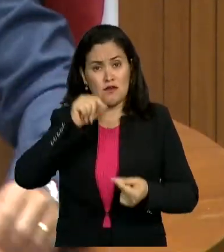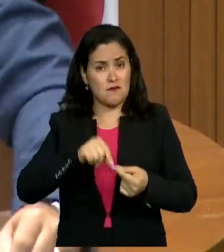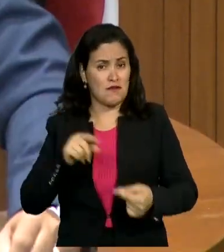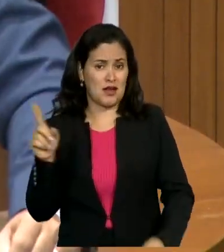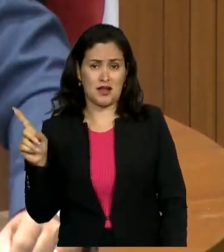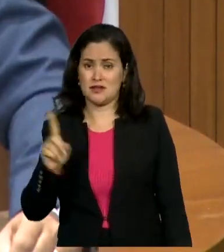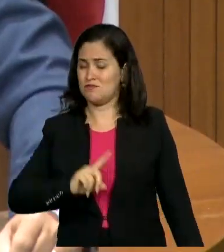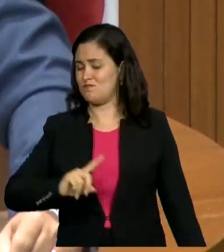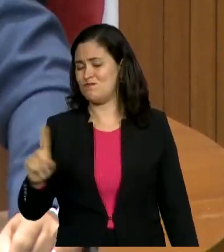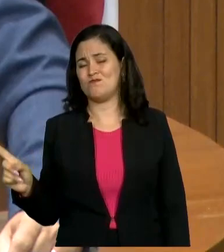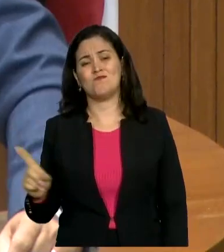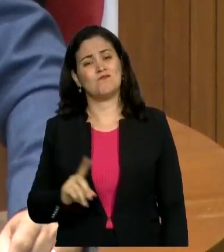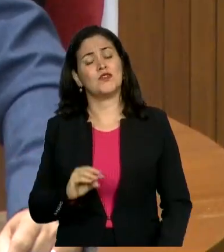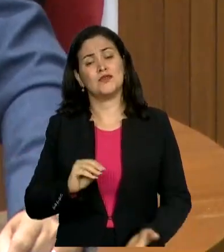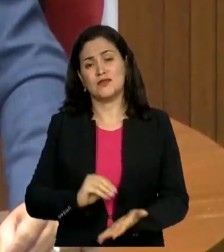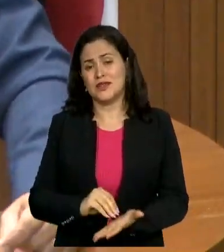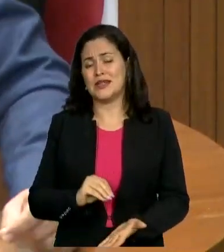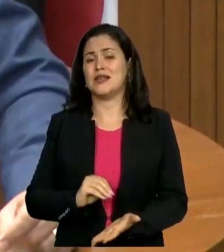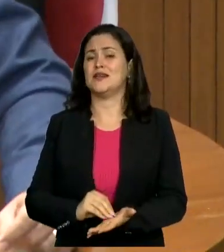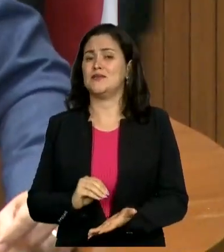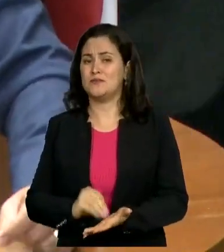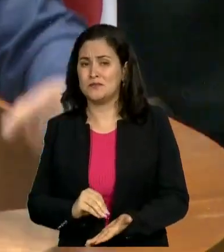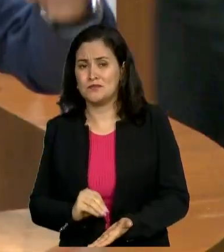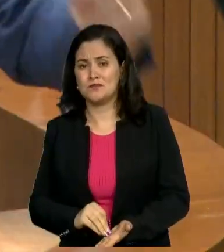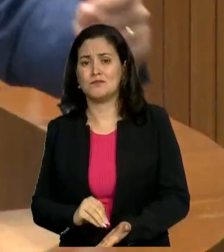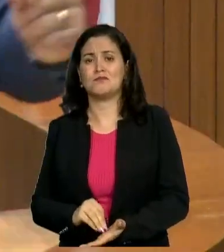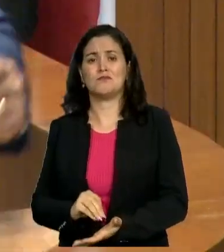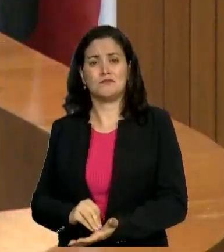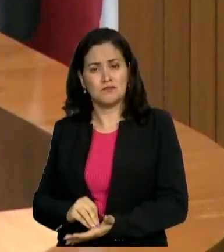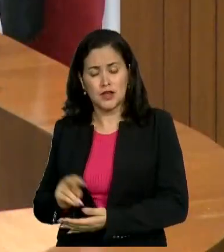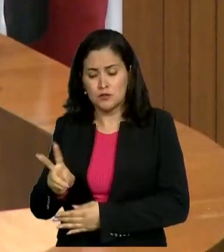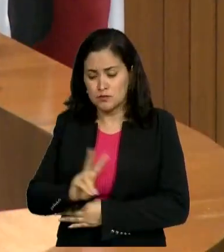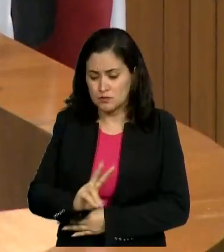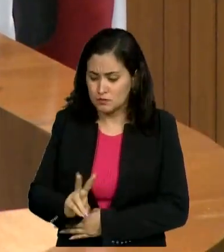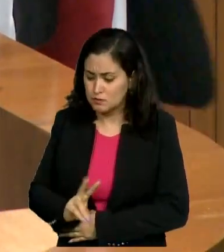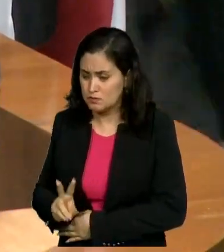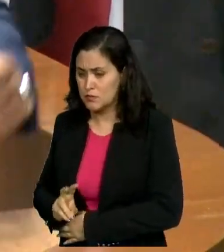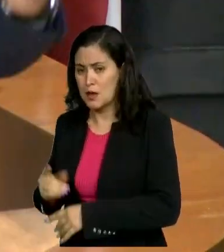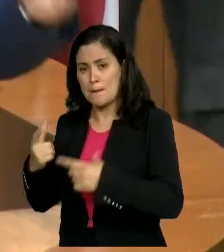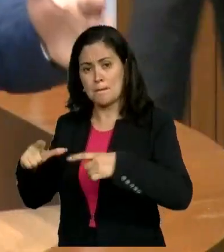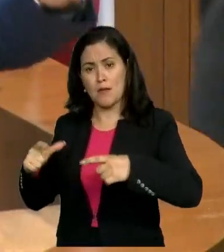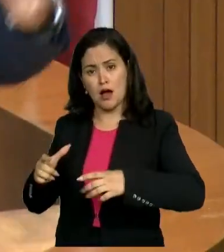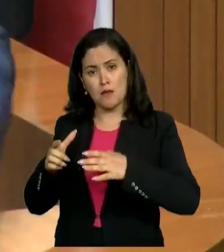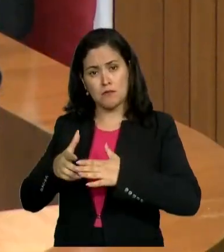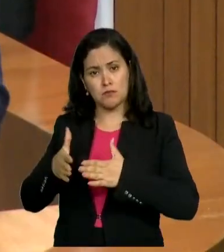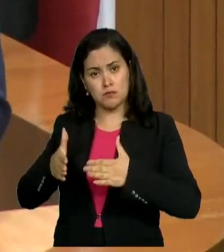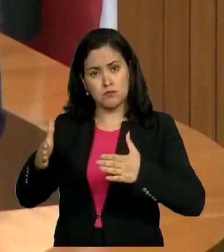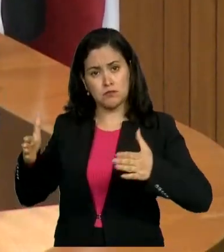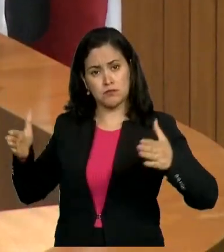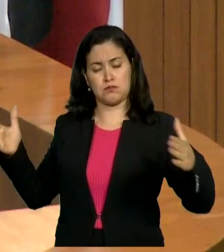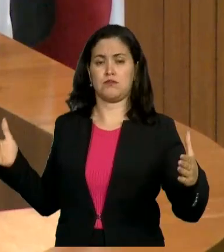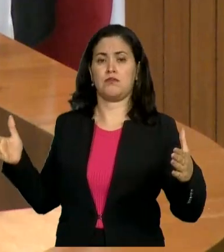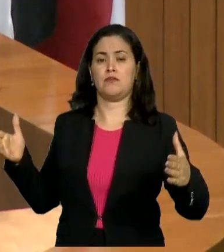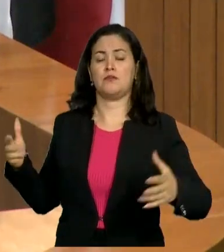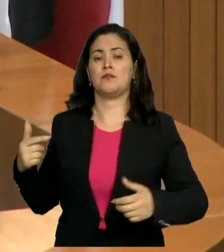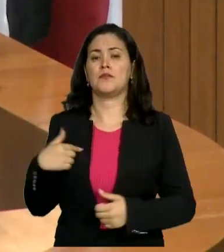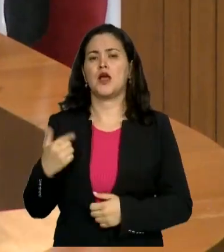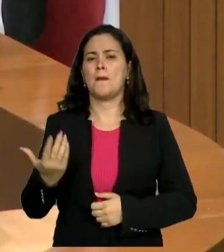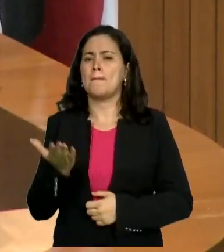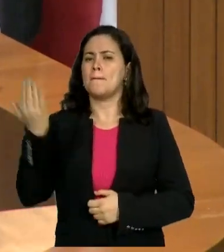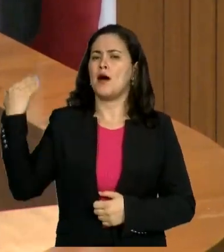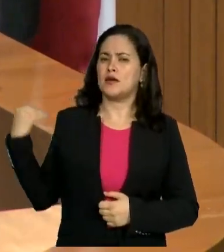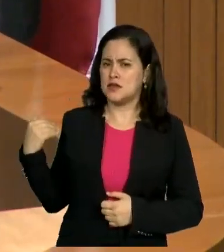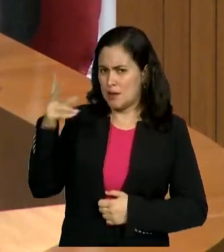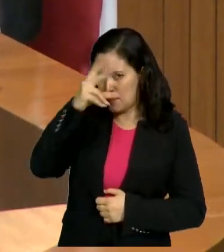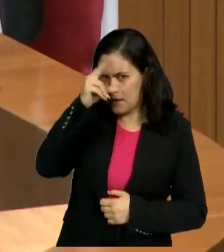obrigação de acompanhar o crescimento dos bairros. Eu cito, por exemplo, o bairro da Vila Sampaio, quando eu tive a oportunidade de ser prefeito, Davi, nós